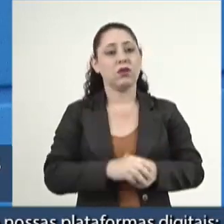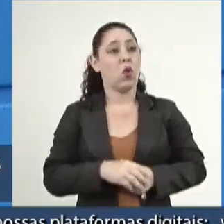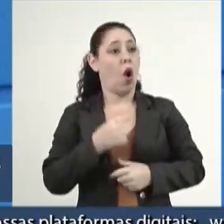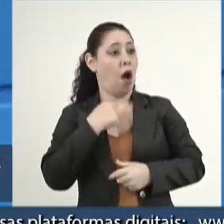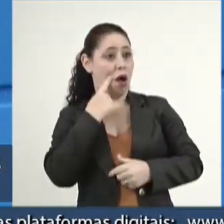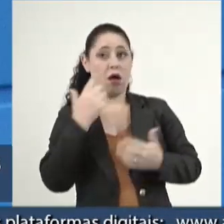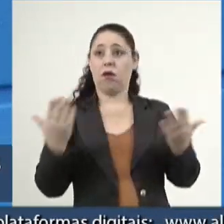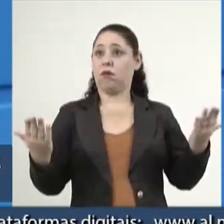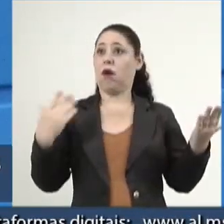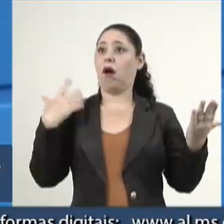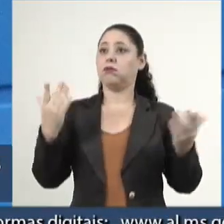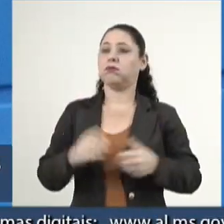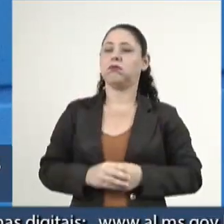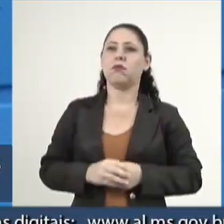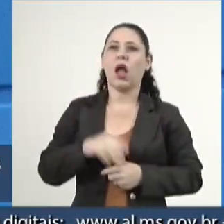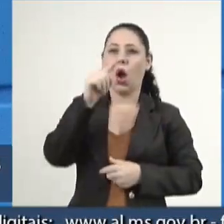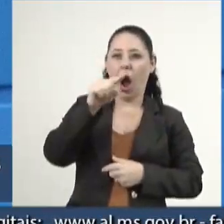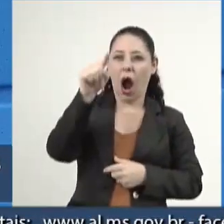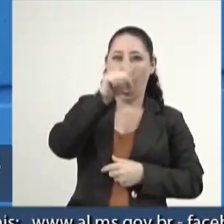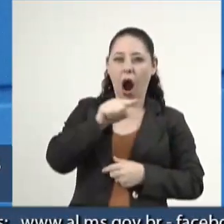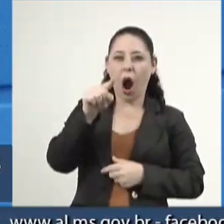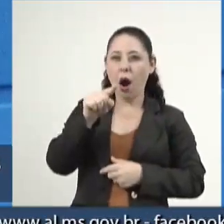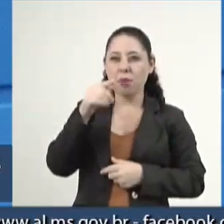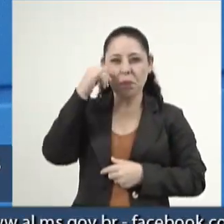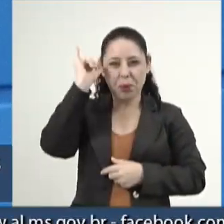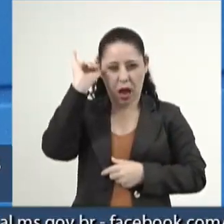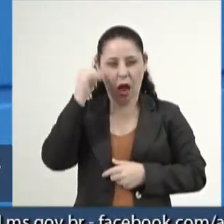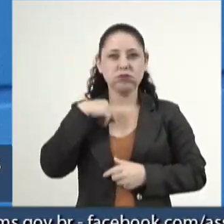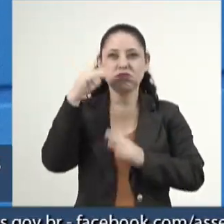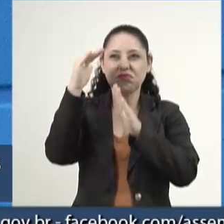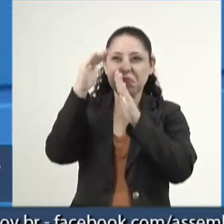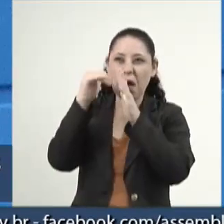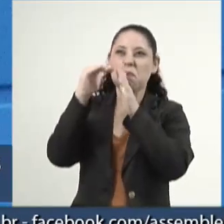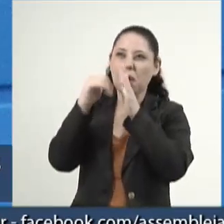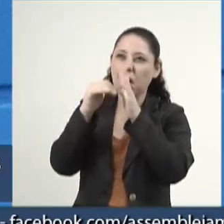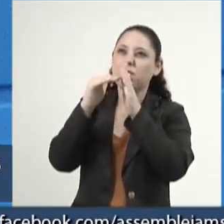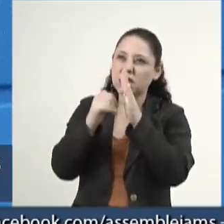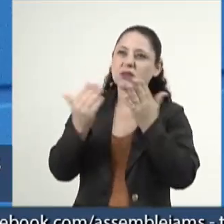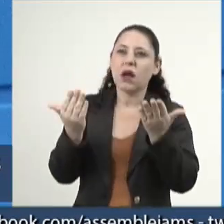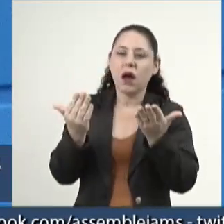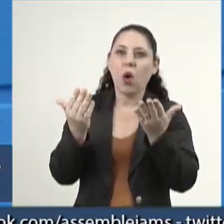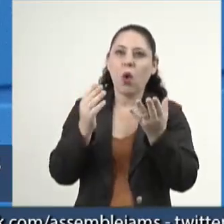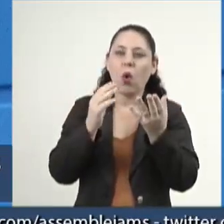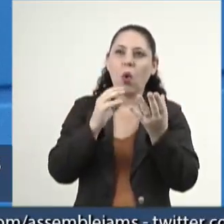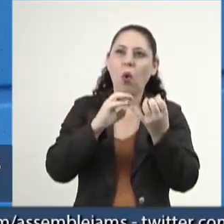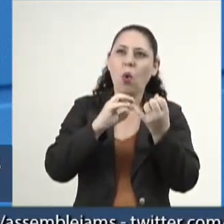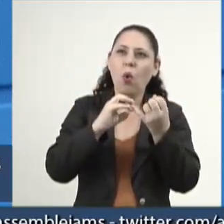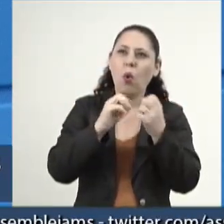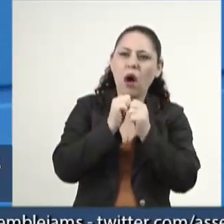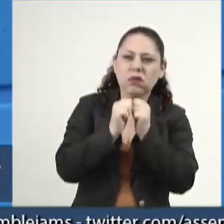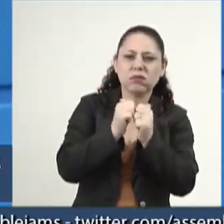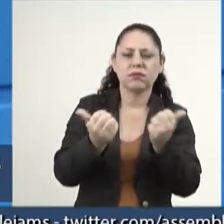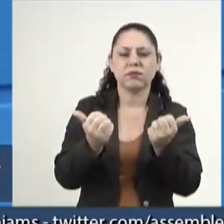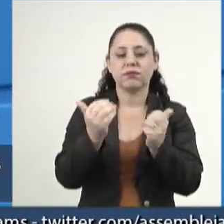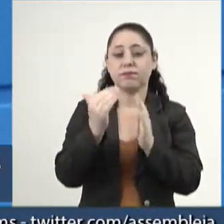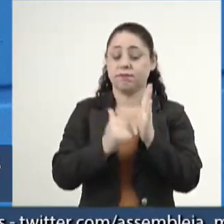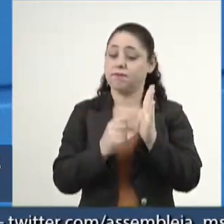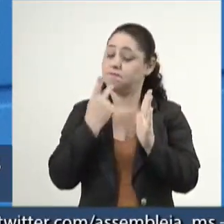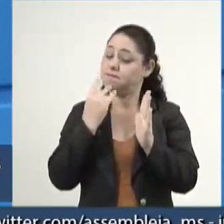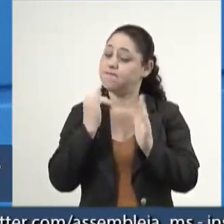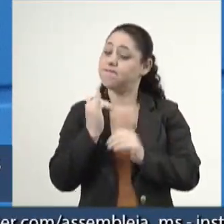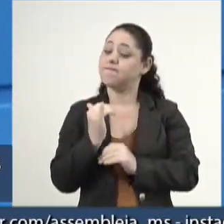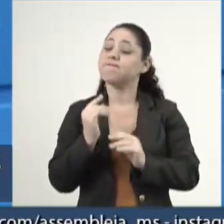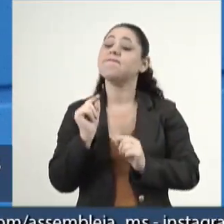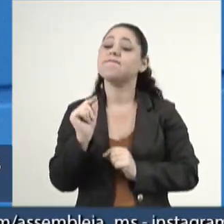olha, o preço da rouba caiu, o preço não sei do quê é do arroz, falou alguém ali, caiu. Mas não fala